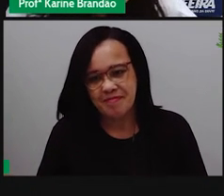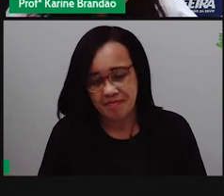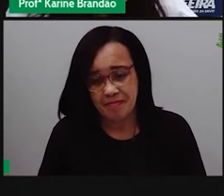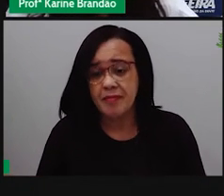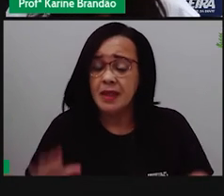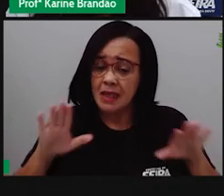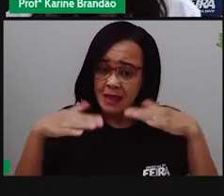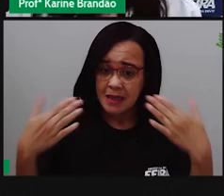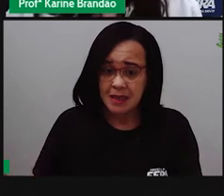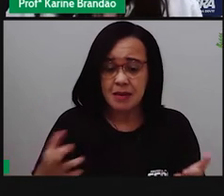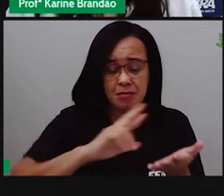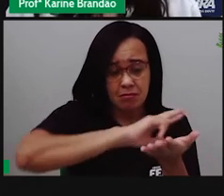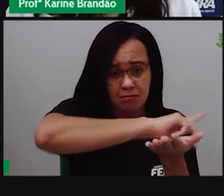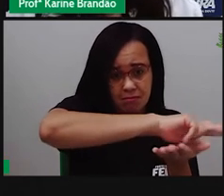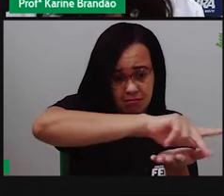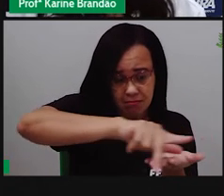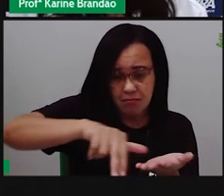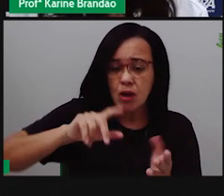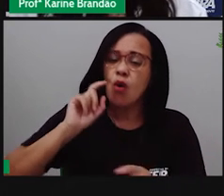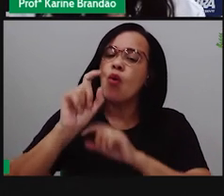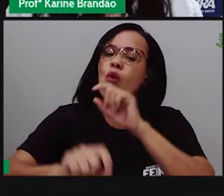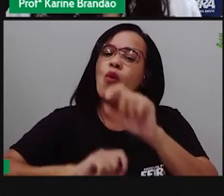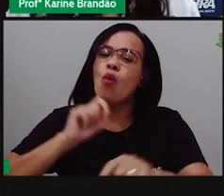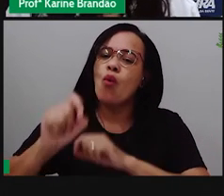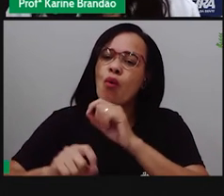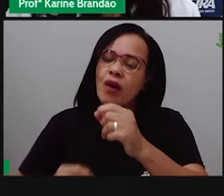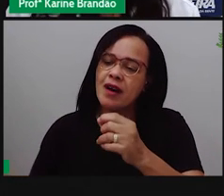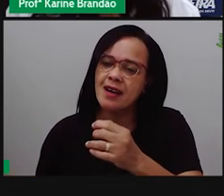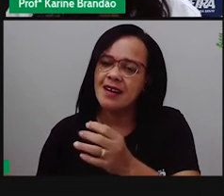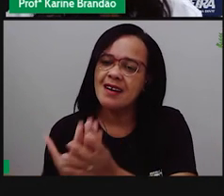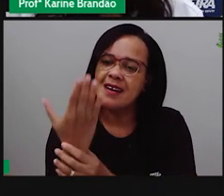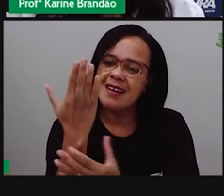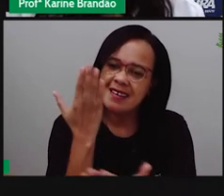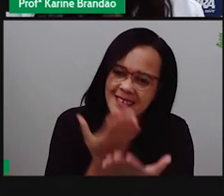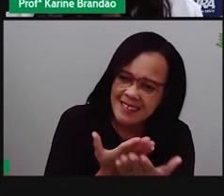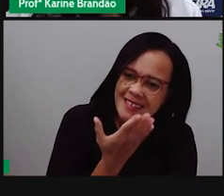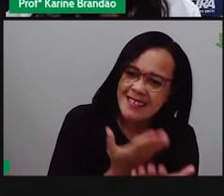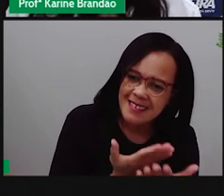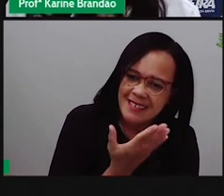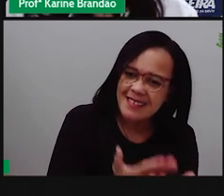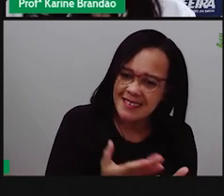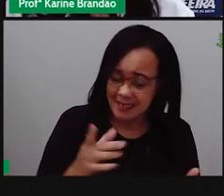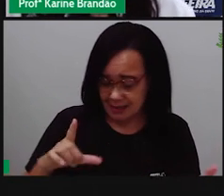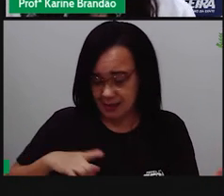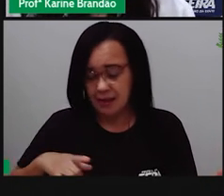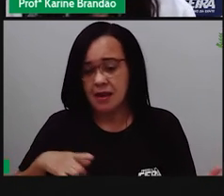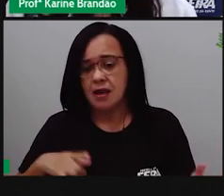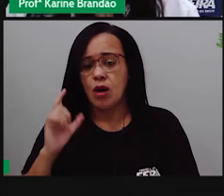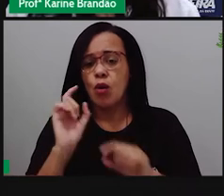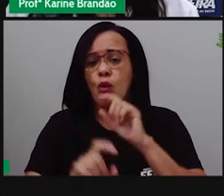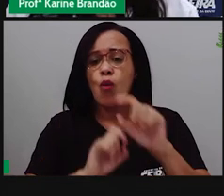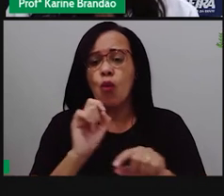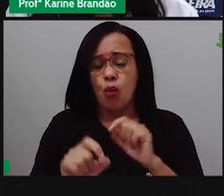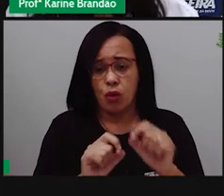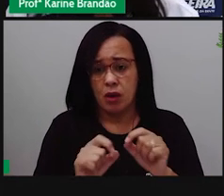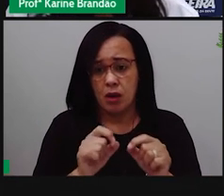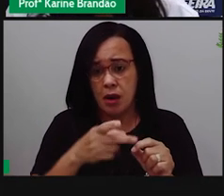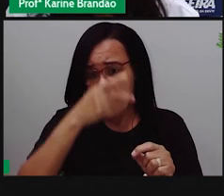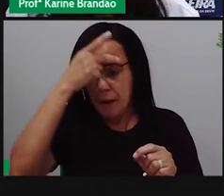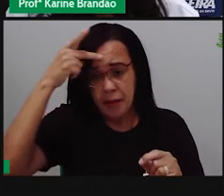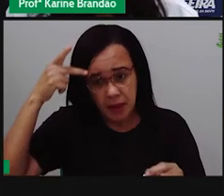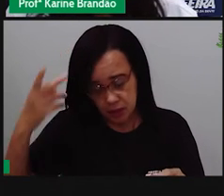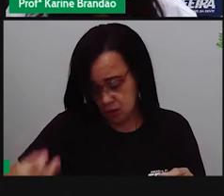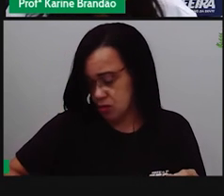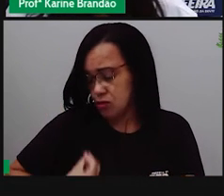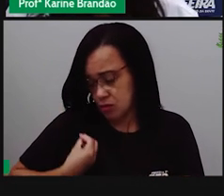ecossistemas também. Lembra que a gente teve uma aula sobre os níveis de organização dos seres vivos? E a gente viu a diversidade